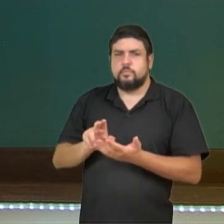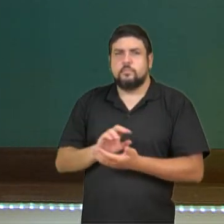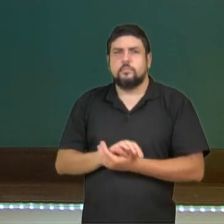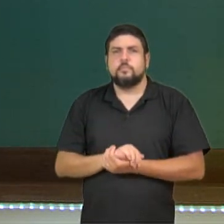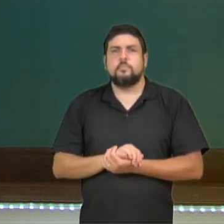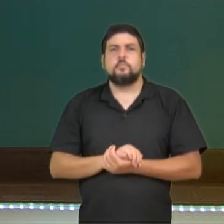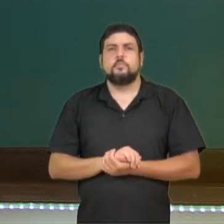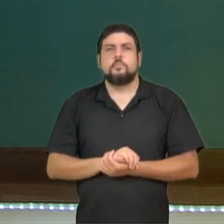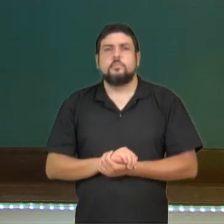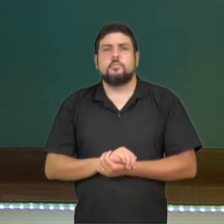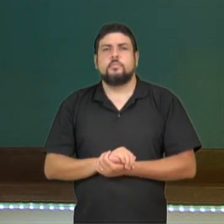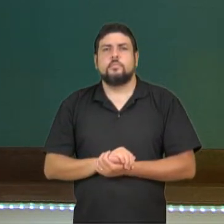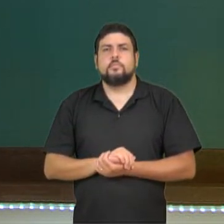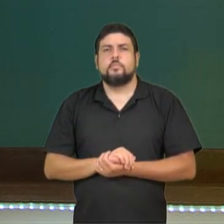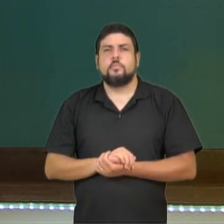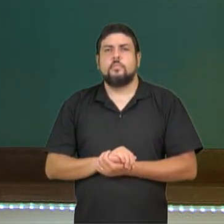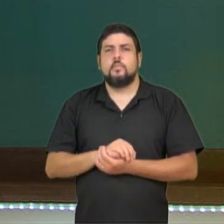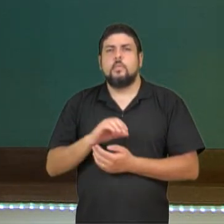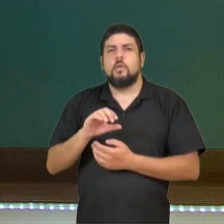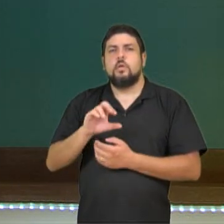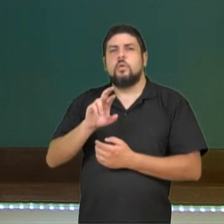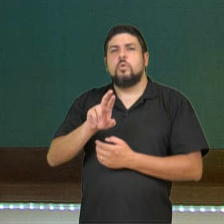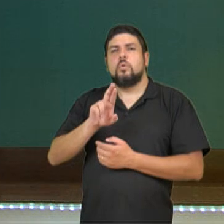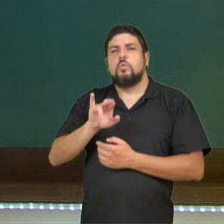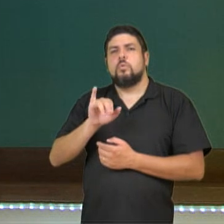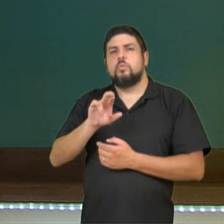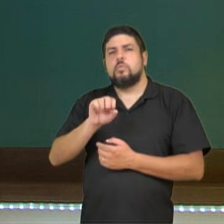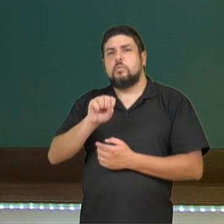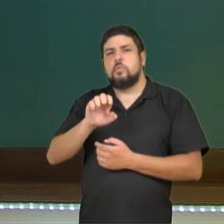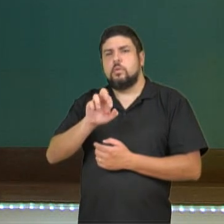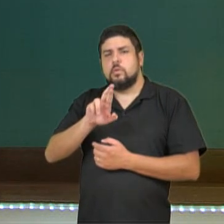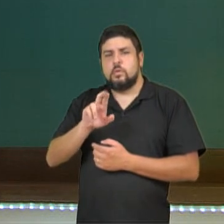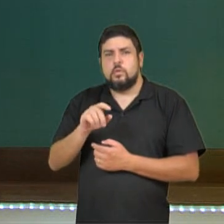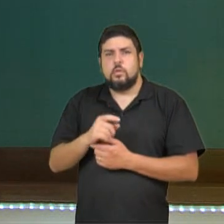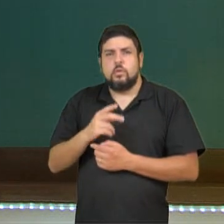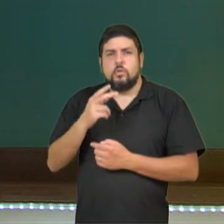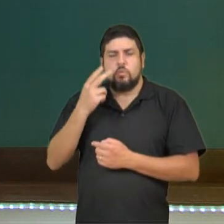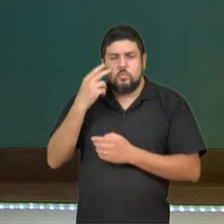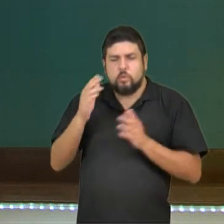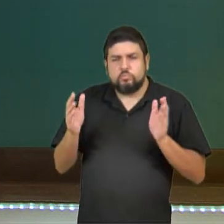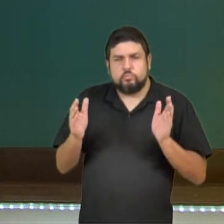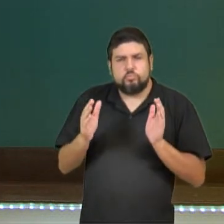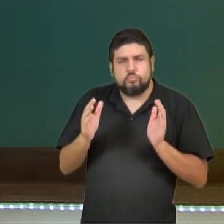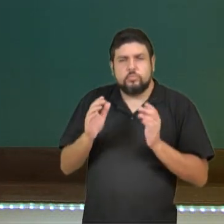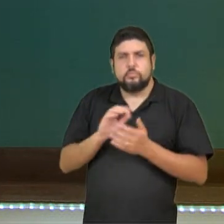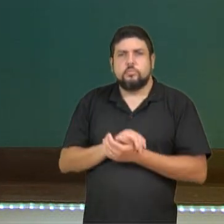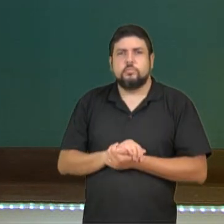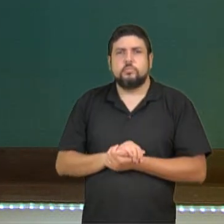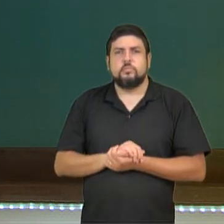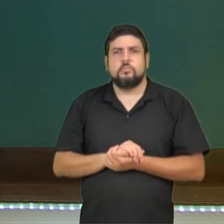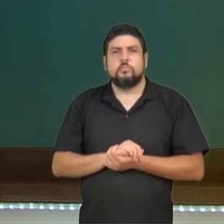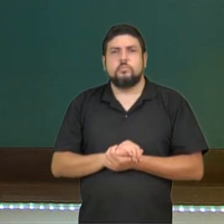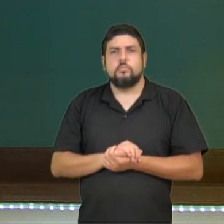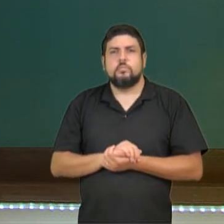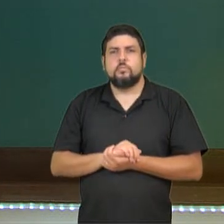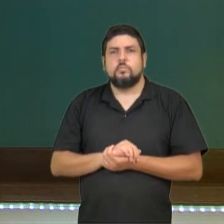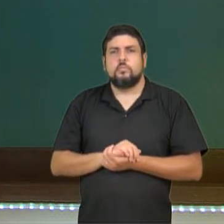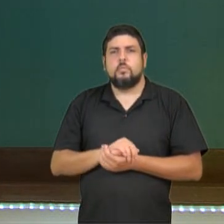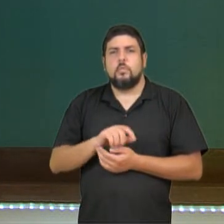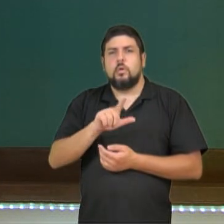cruiser. Esse cruiser é aquele skate menorzinho. Essa aqui são duas rodas, esse é tradicional. E o longboard, a gente tem algumas subdivisões.